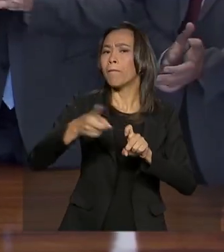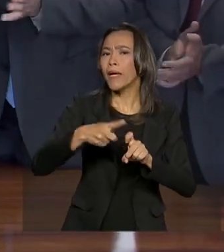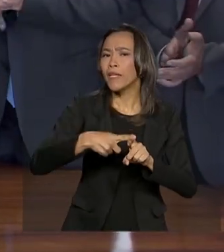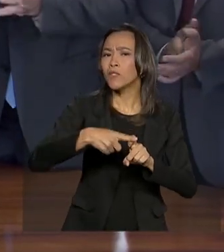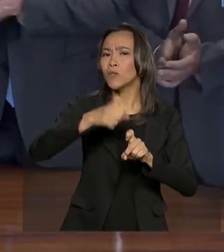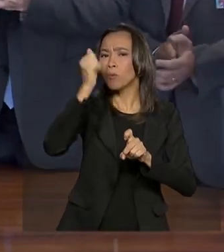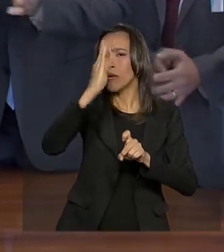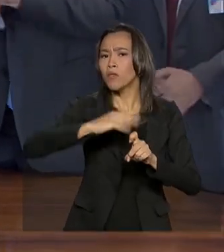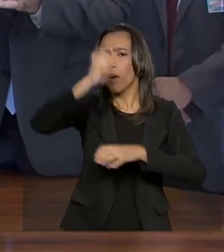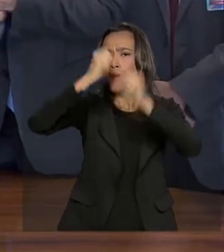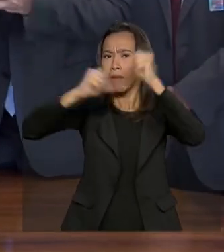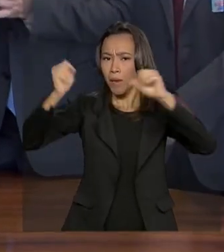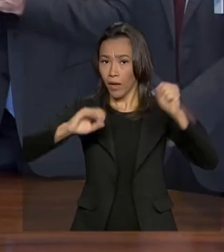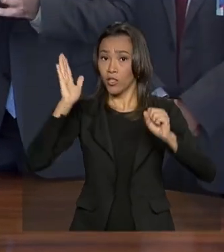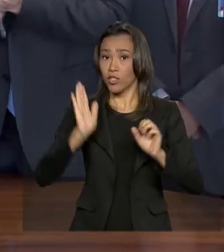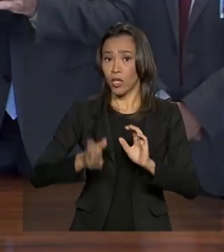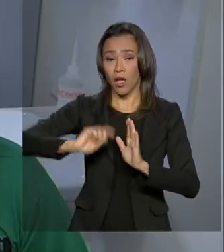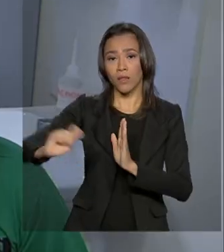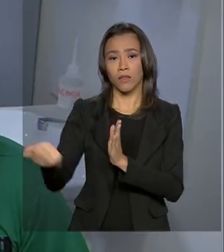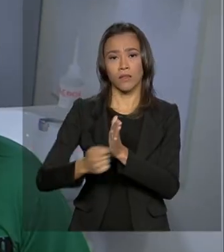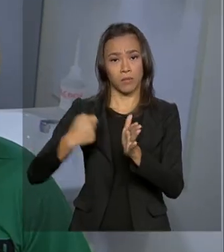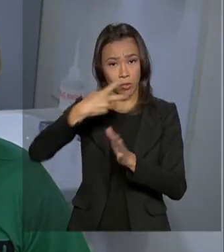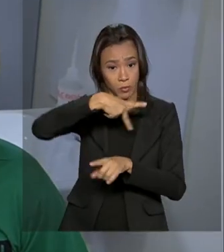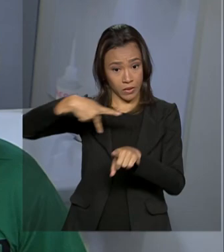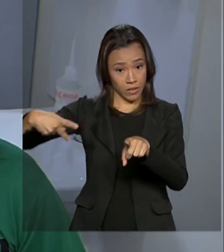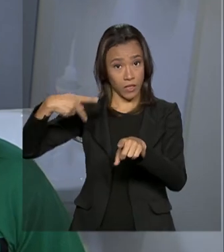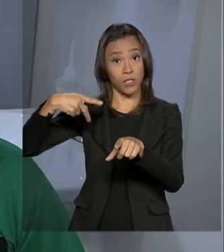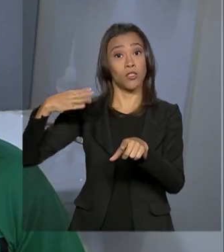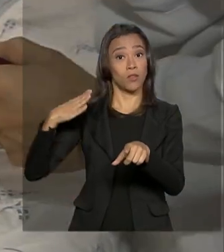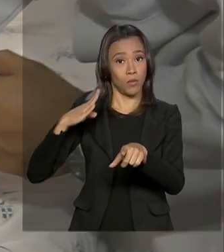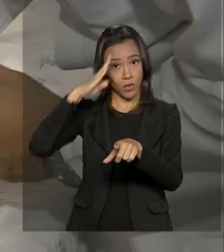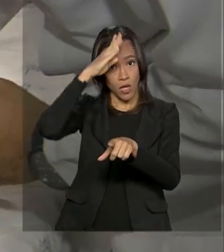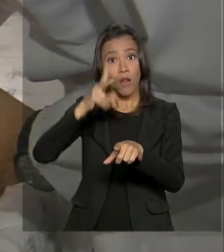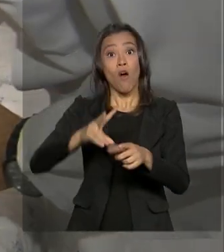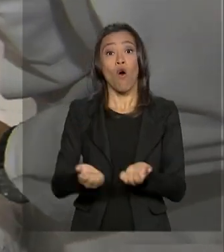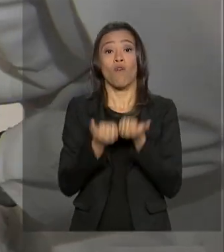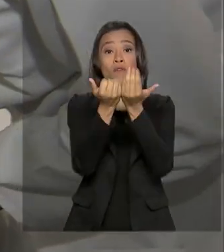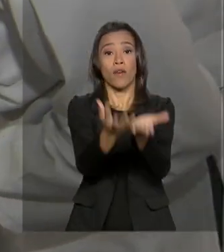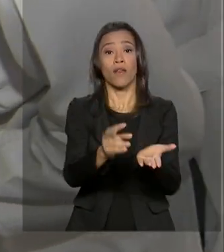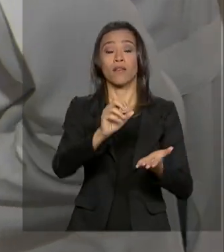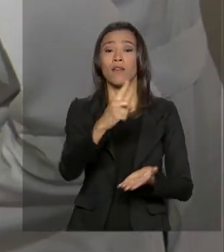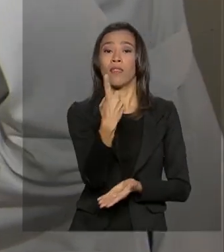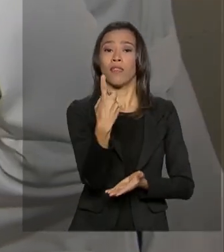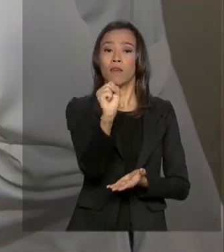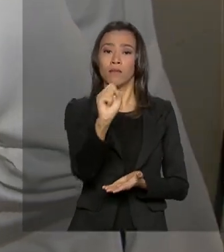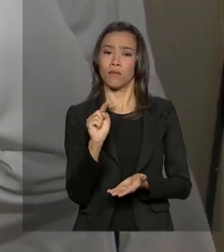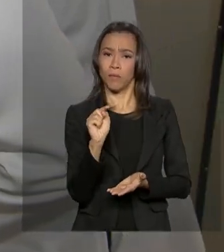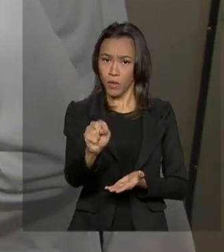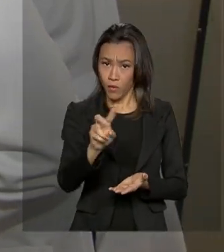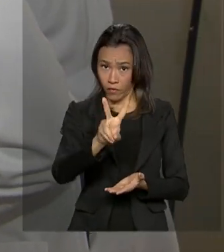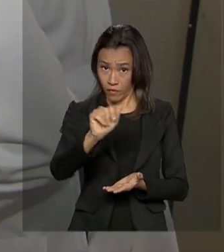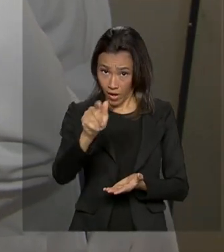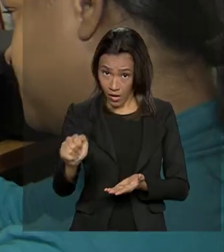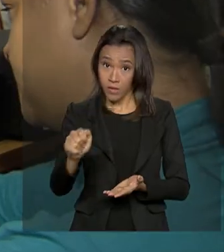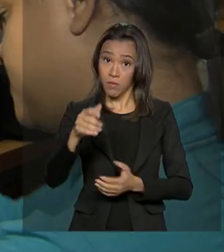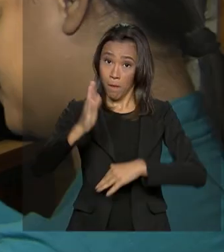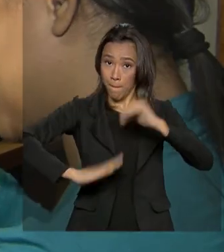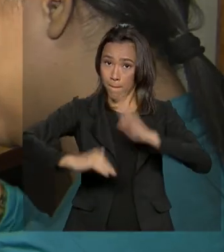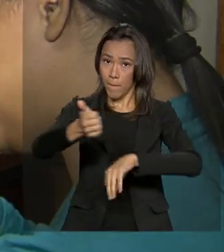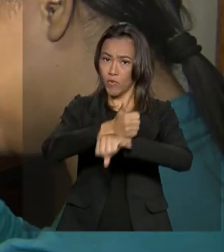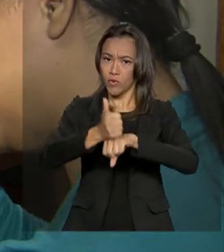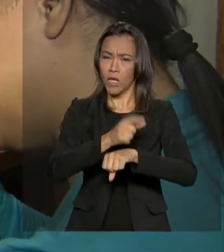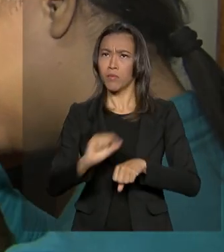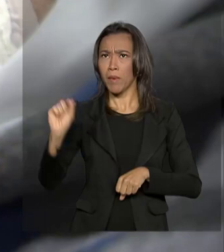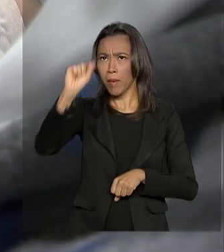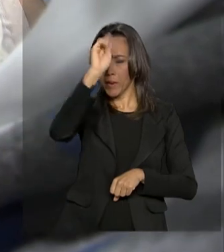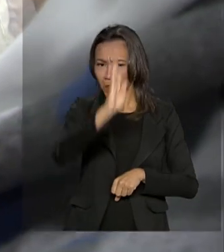sancionado pelo presidente Jair Bolsonaro, vai oferecer 18 mil vagas para os profissionais em todo o país. O foco é